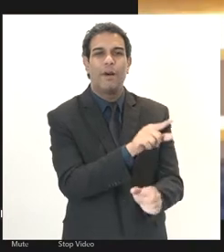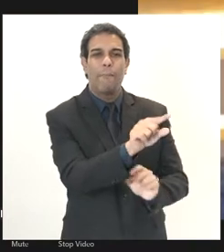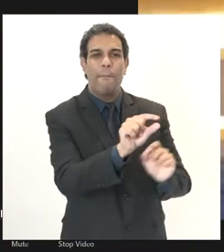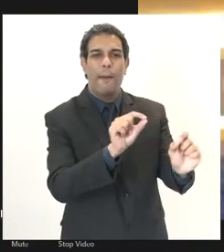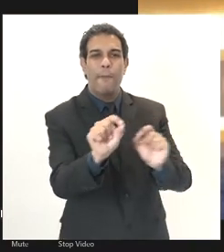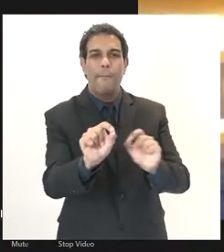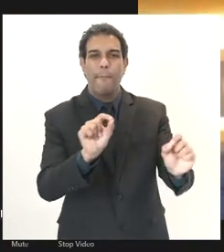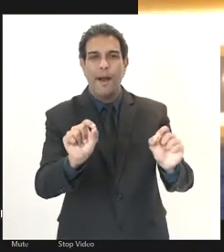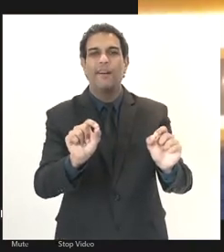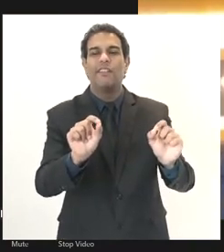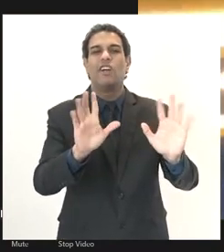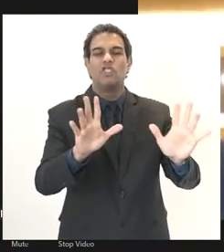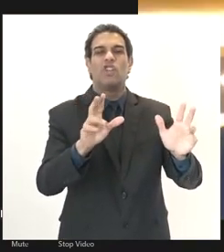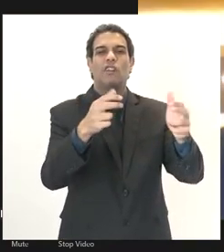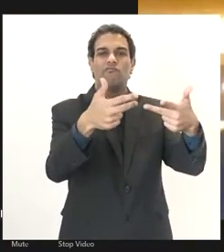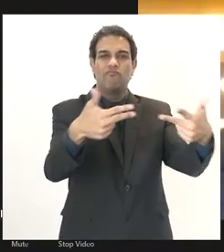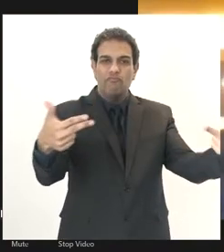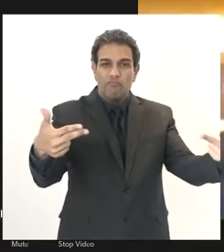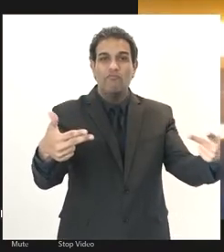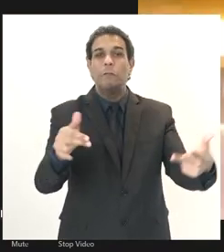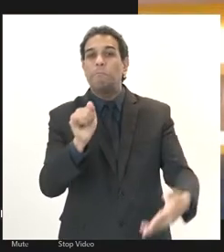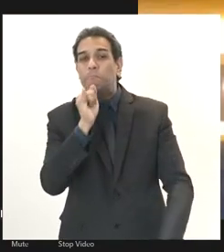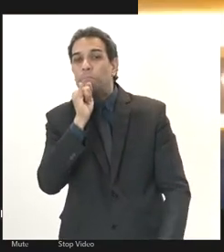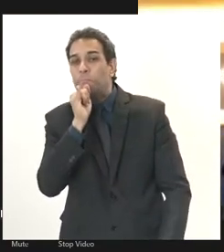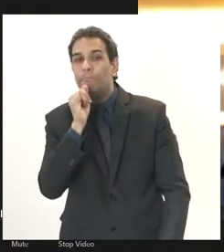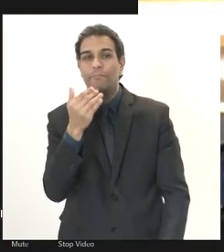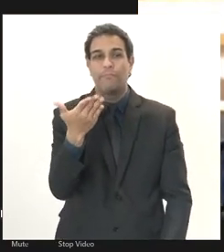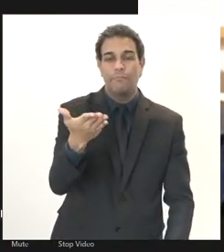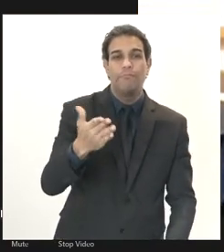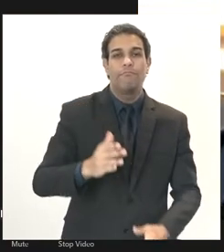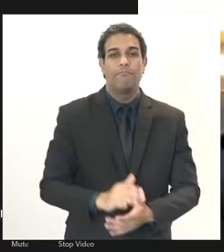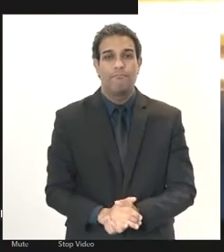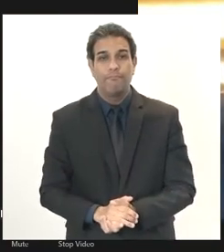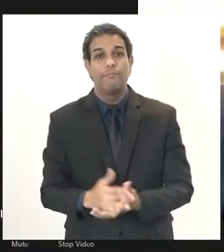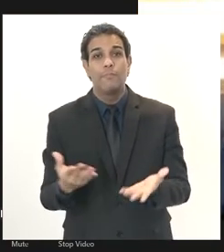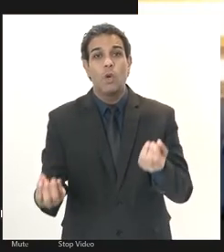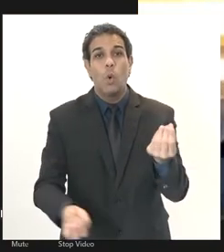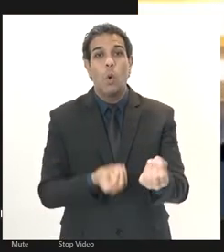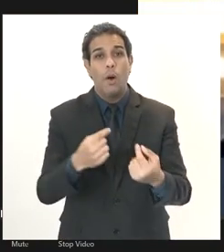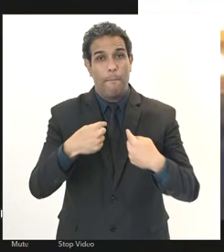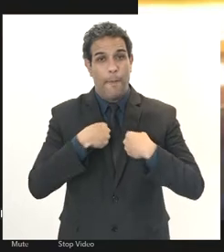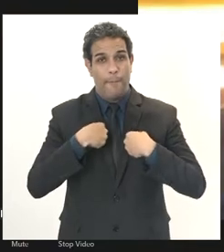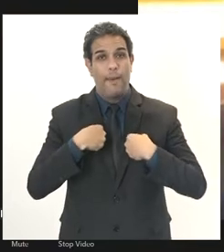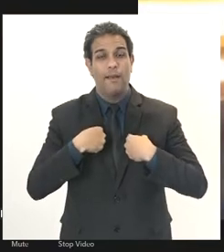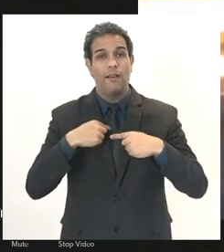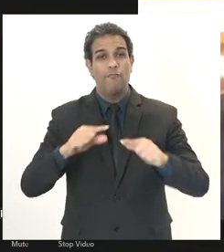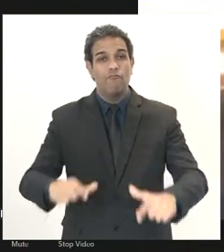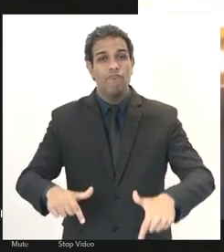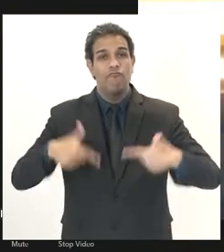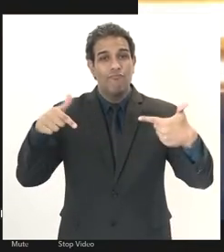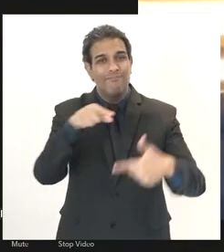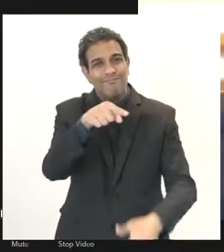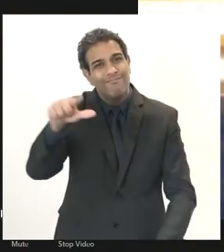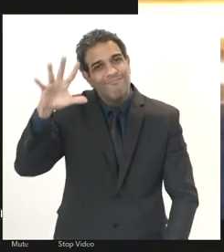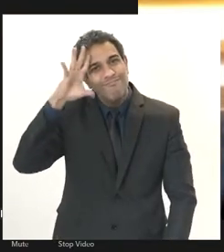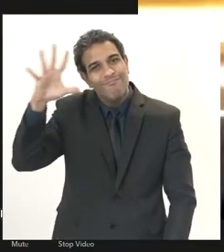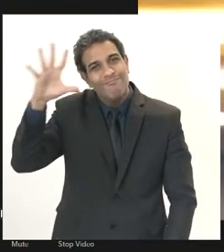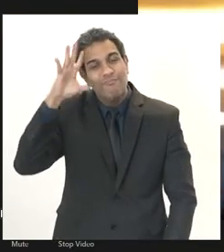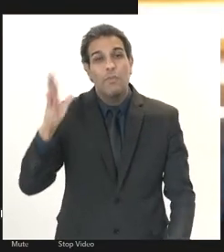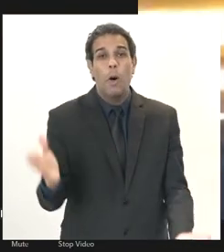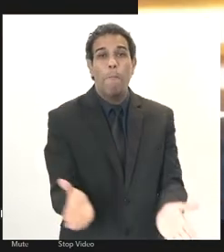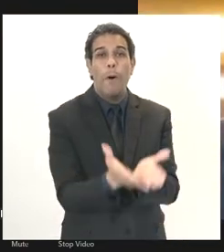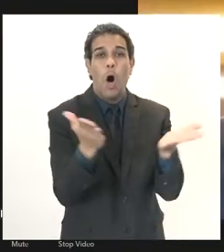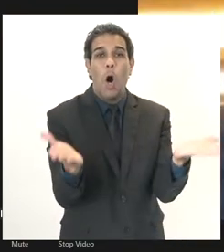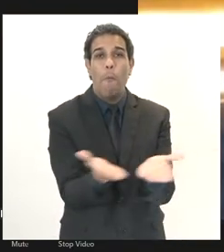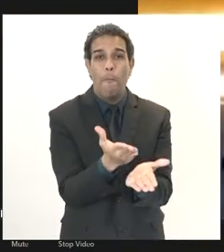ao longo das exposições mas como exemplo e é uma coisa que é mais afeita da minha atividade diária imagina se uma pessoa pobre vai ter